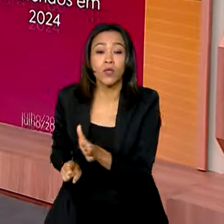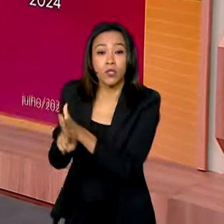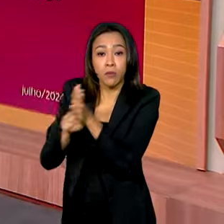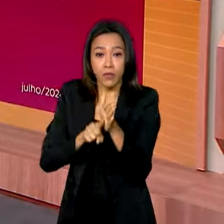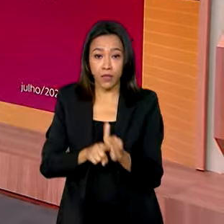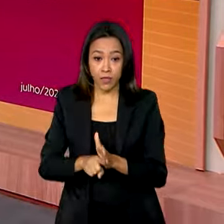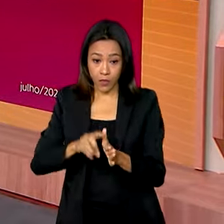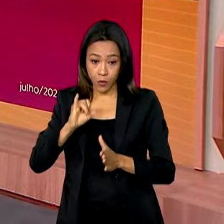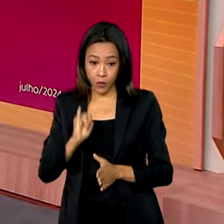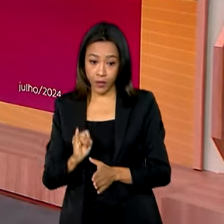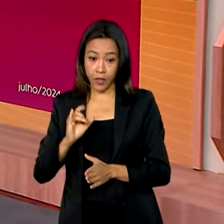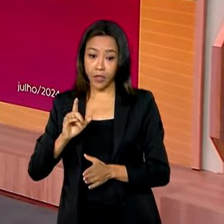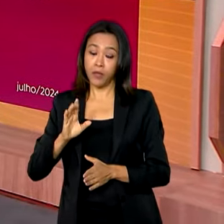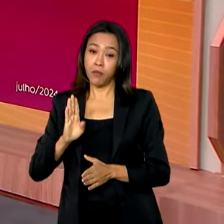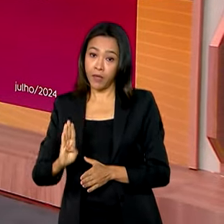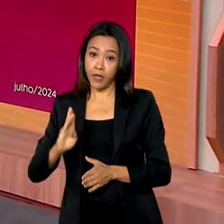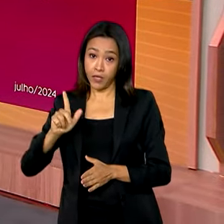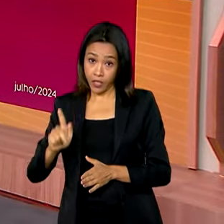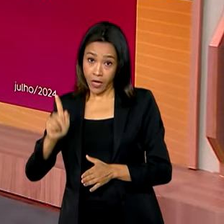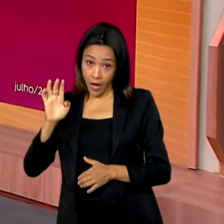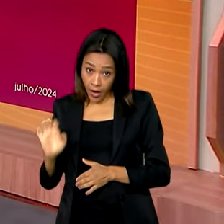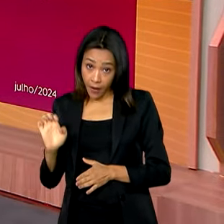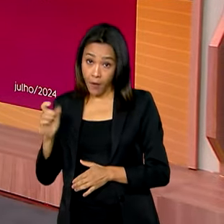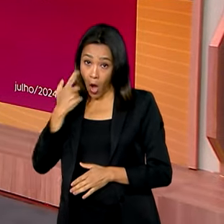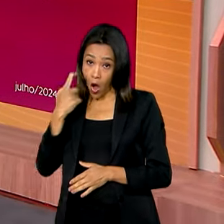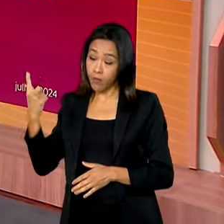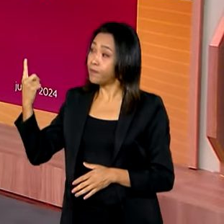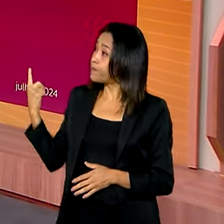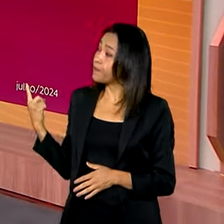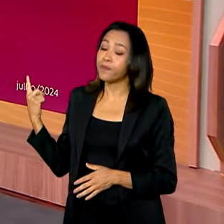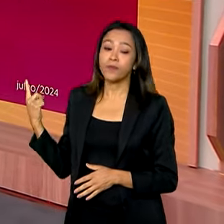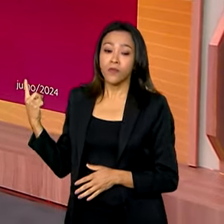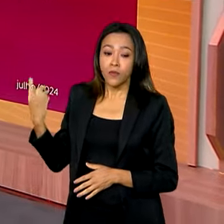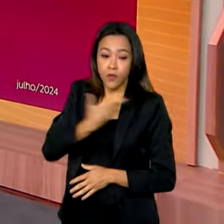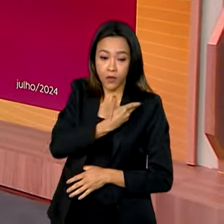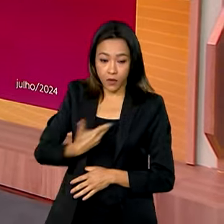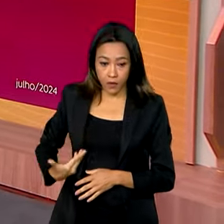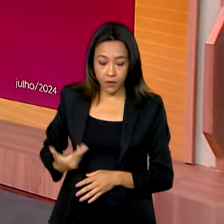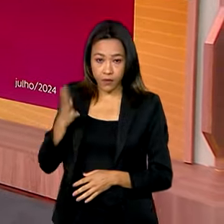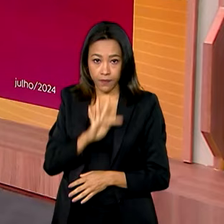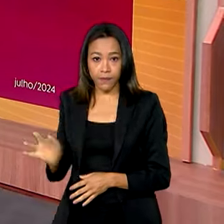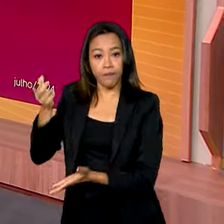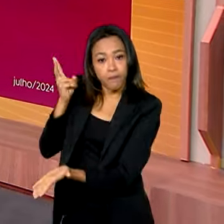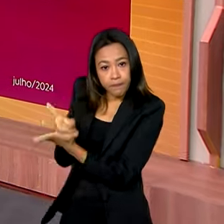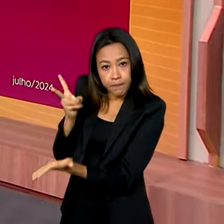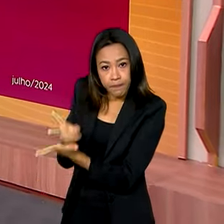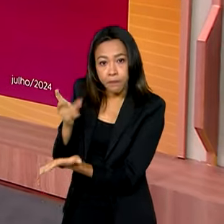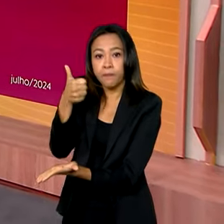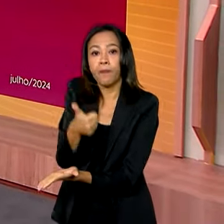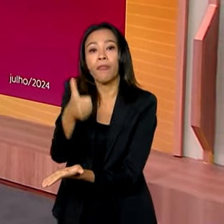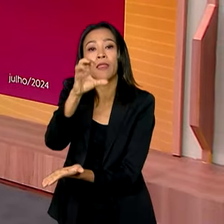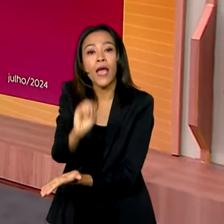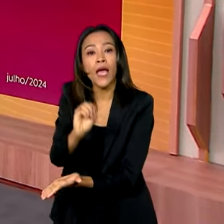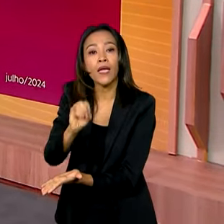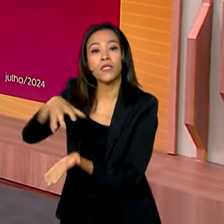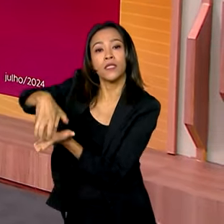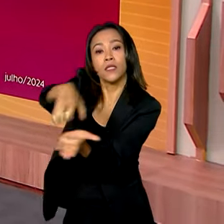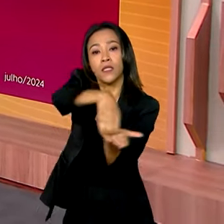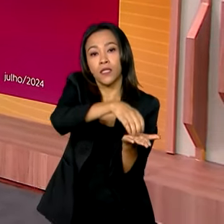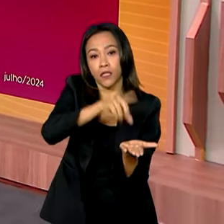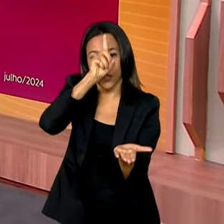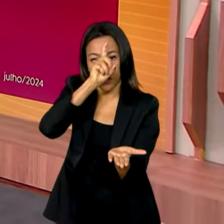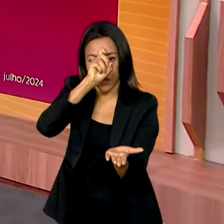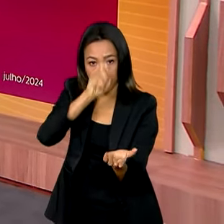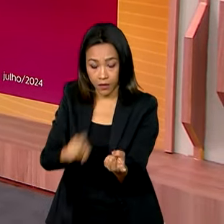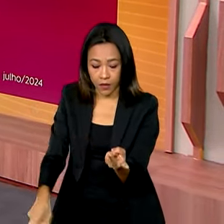de 2022. Como a gente pode ver aqui na tela, o governo federal mantém no município 10 unidades básicas de saúde, 20